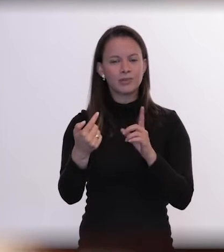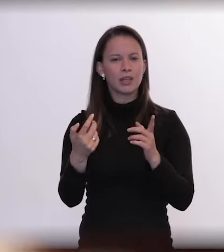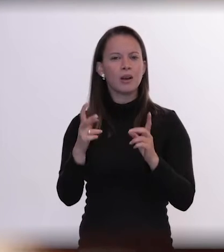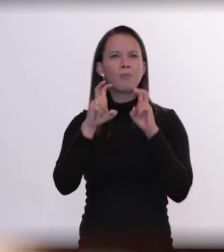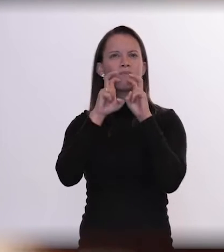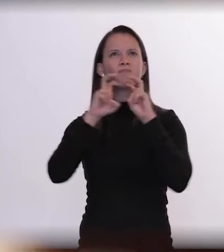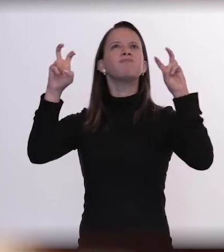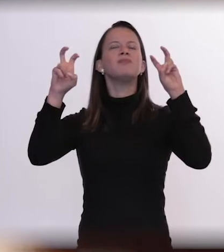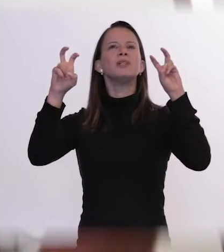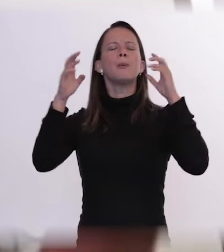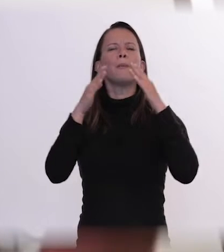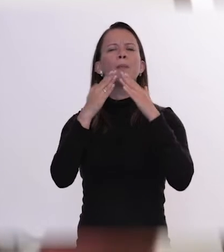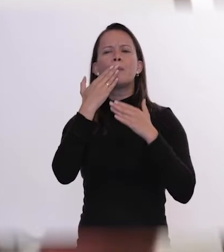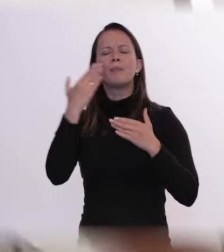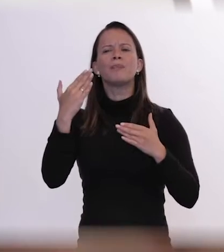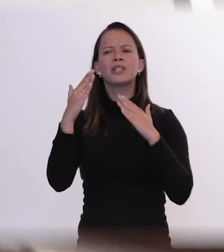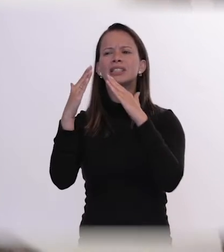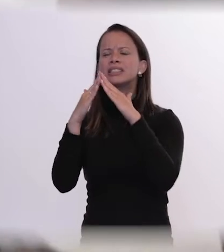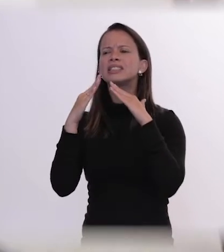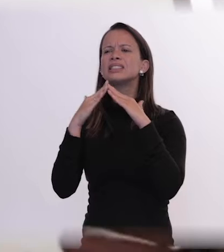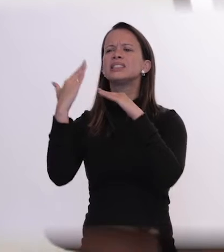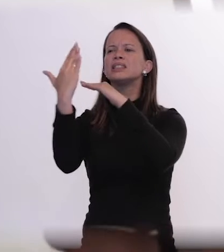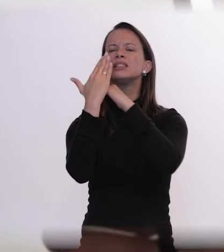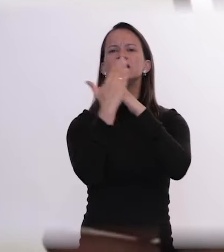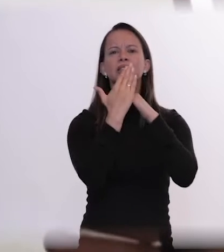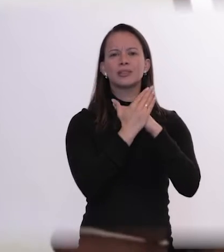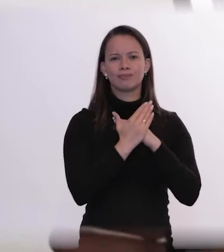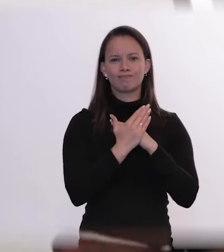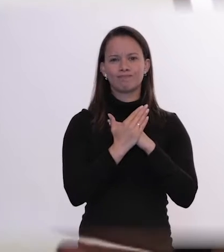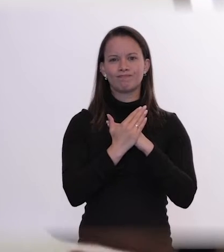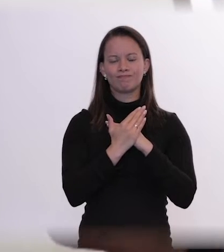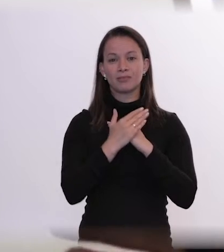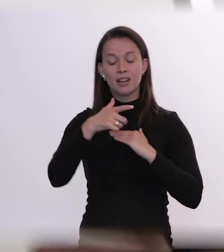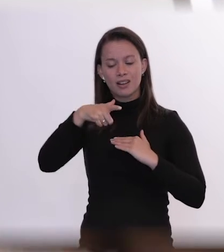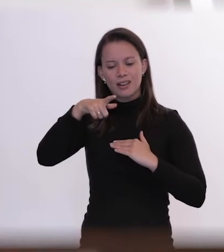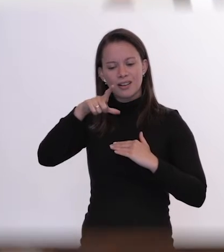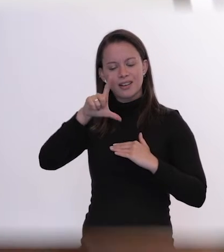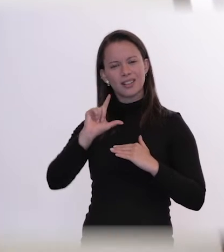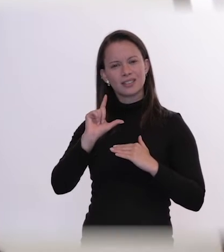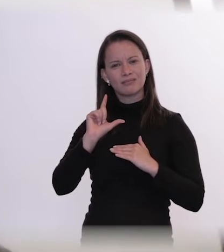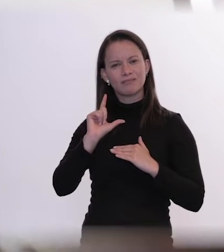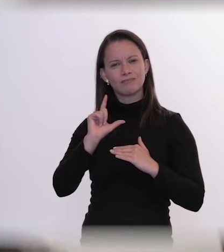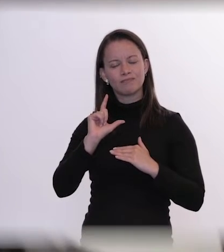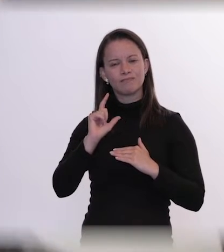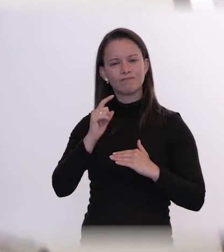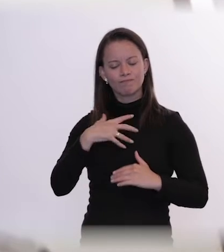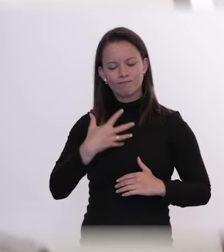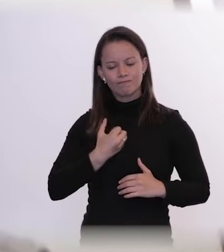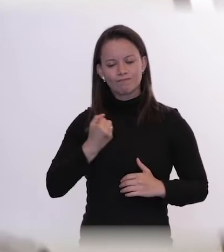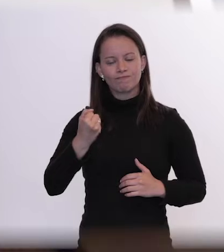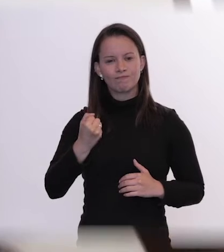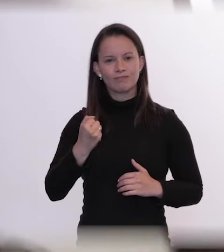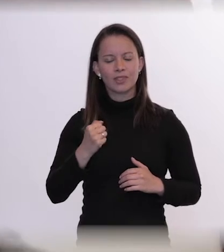é um grito de socorro que eles dão antes de fazerem e que a sociedade, o sistema